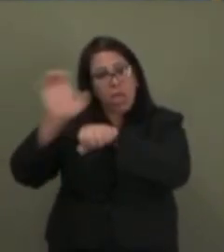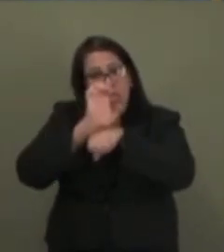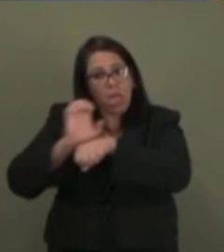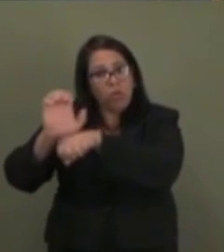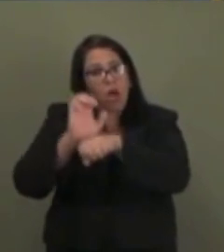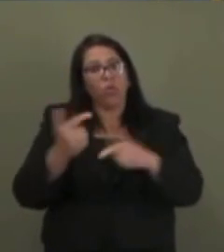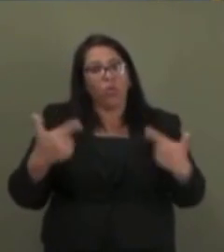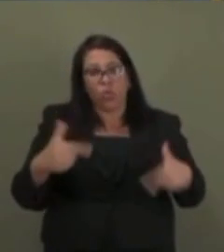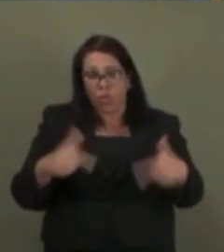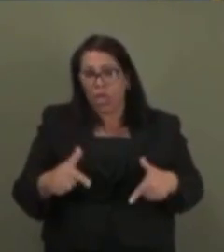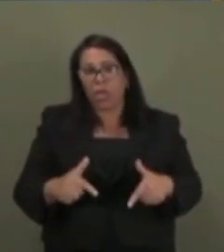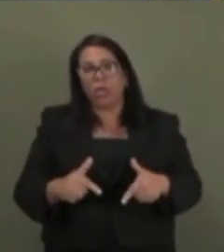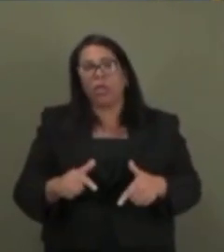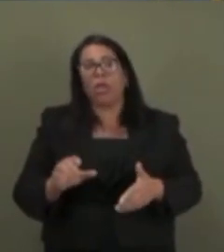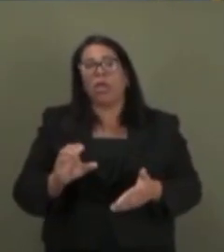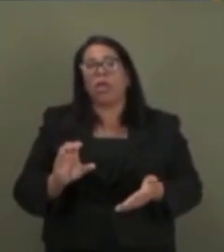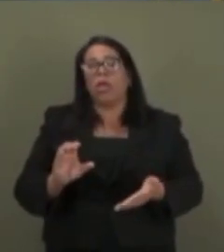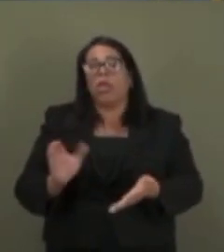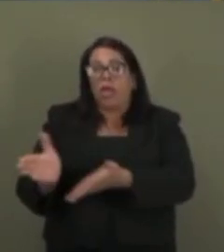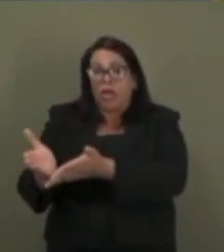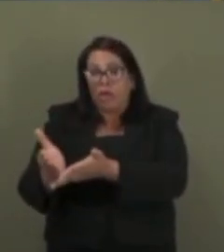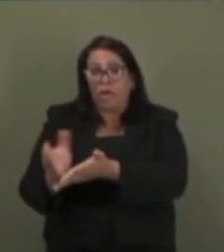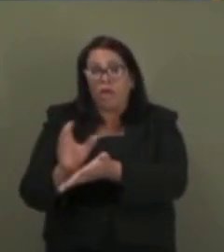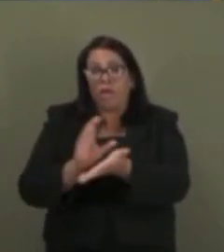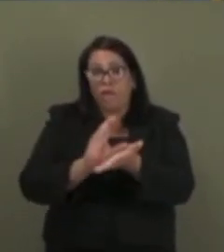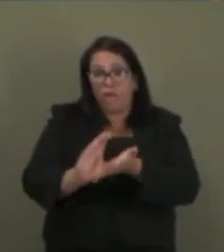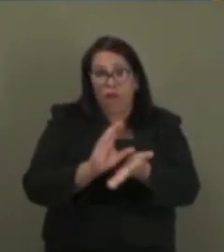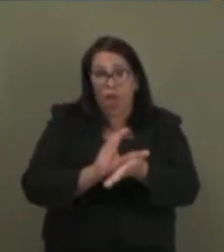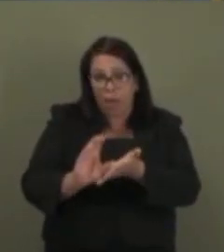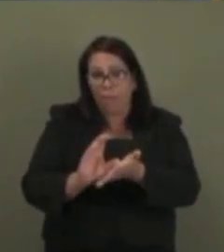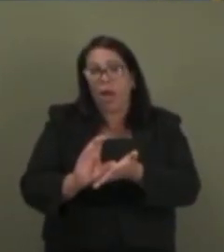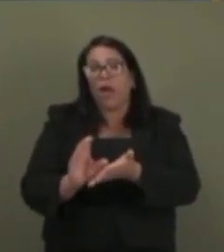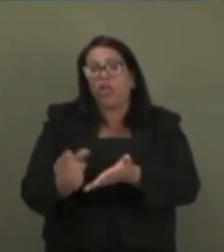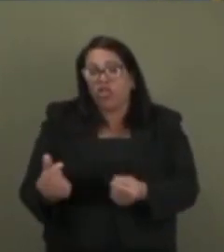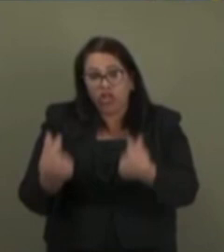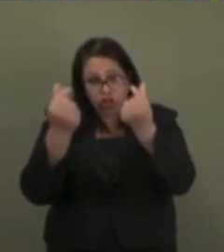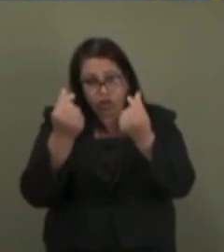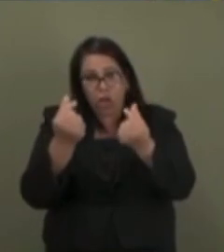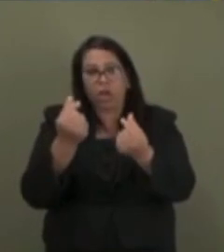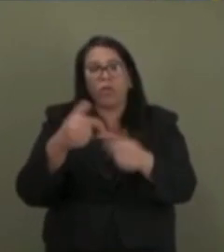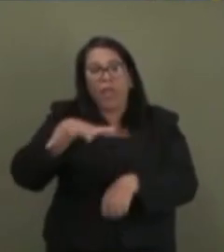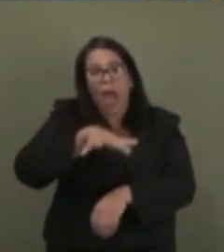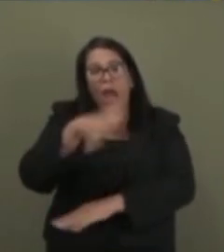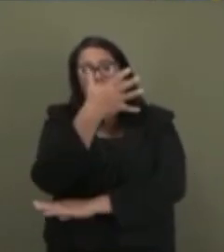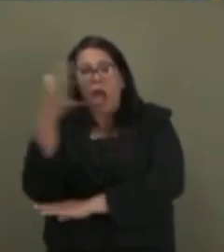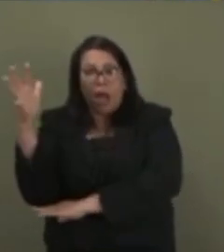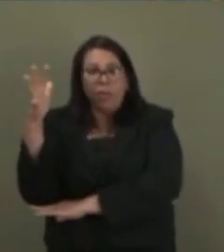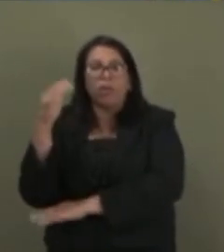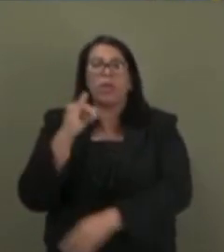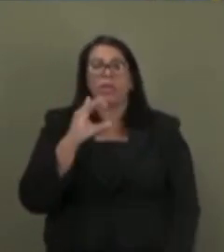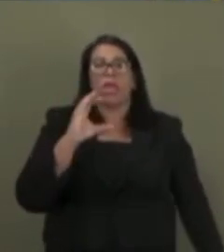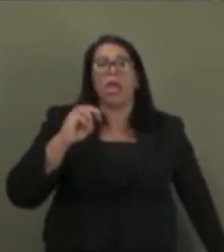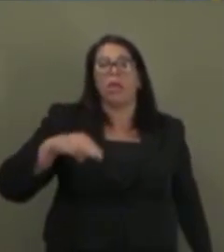recursos de forma de receitas, tanto na área ambiental, na área do ICMS